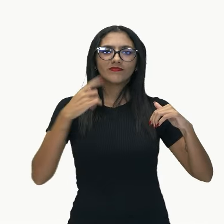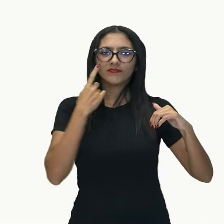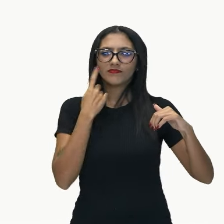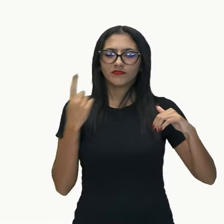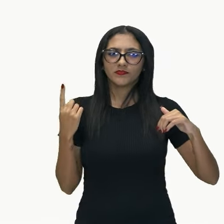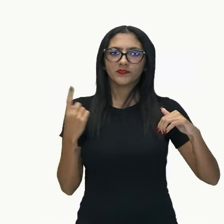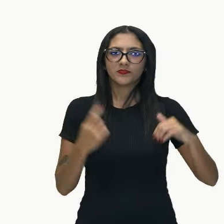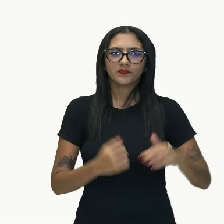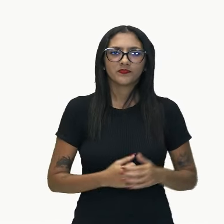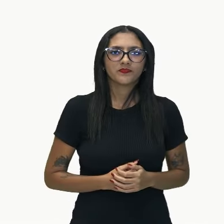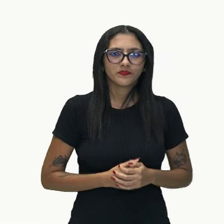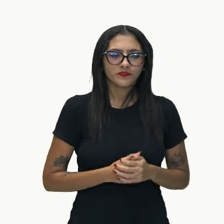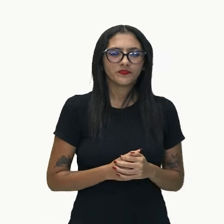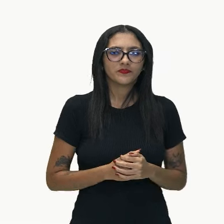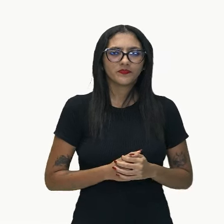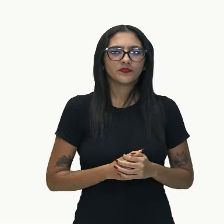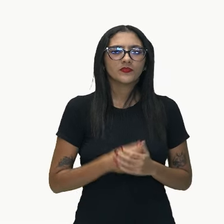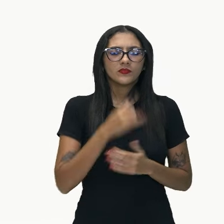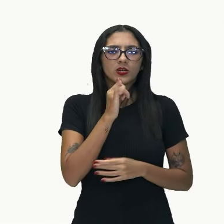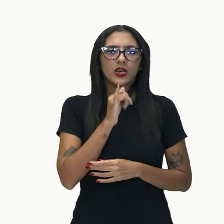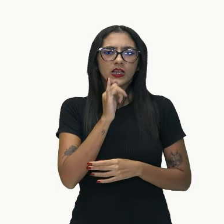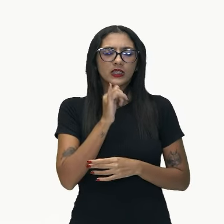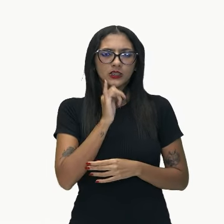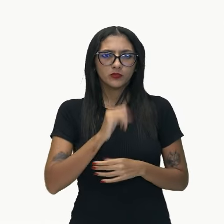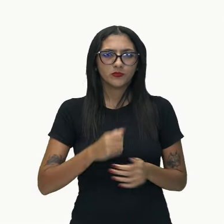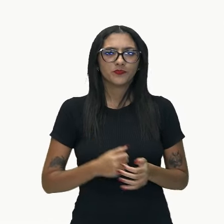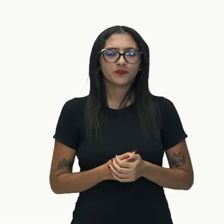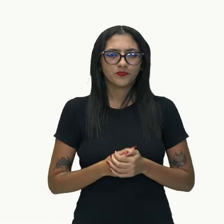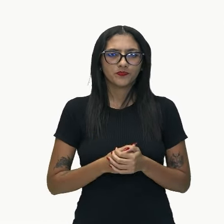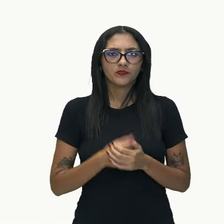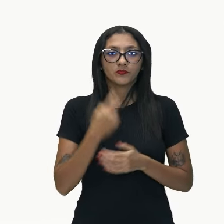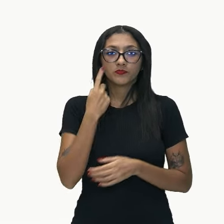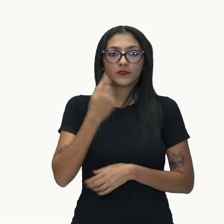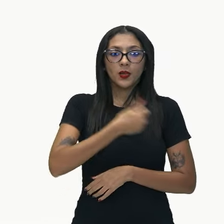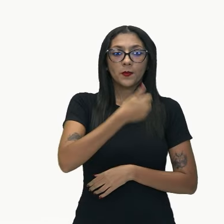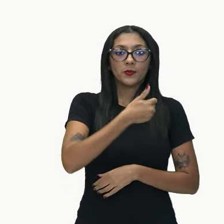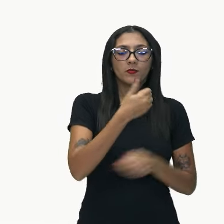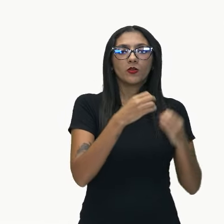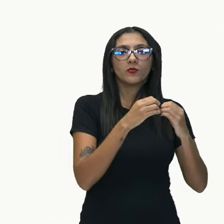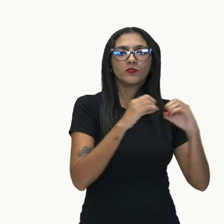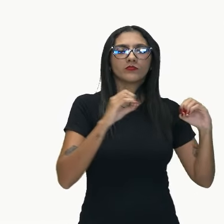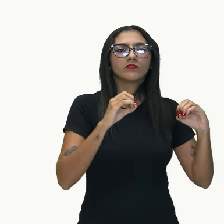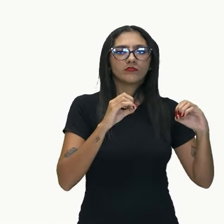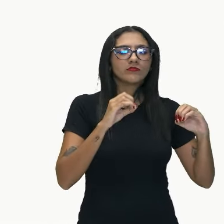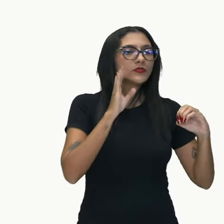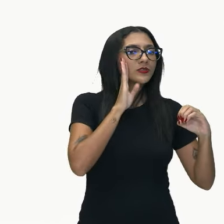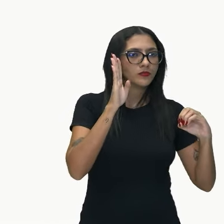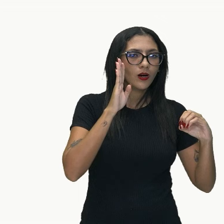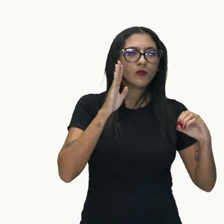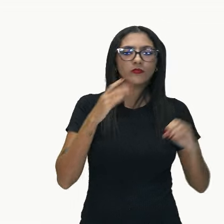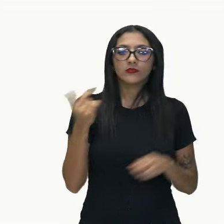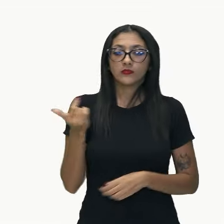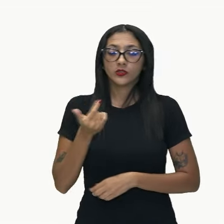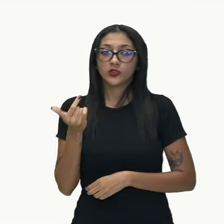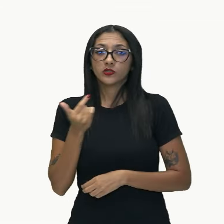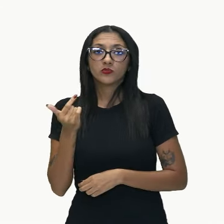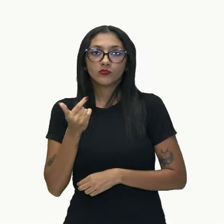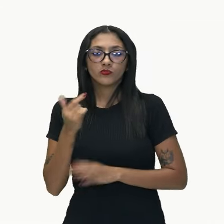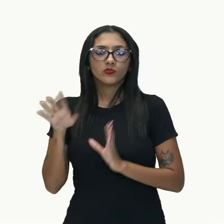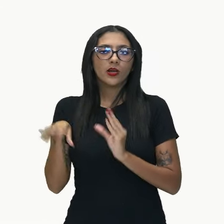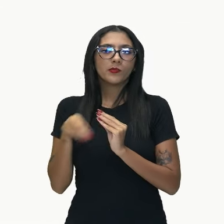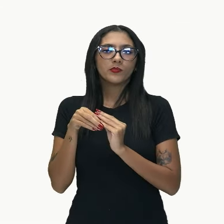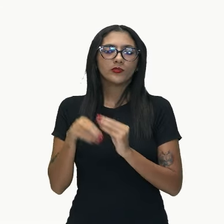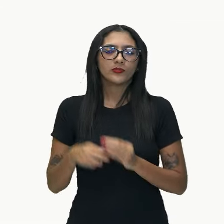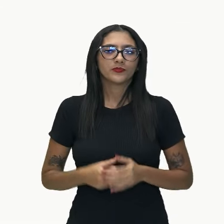me oponho é oração principal, a que você viaje é a minha oração subordinada. E aí,